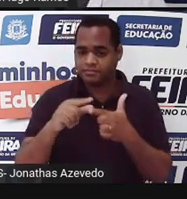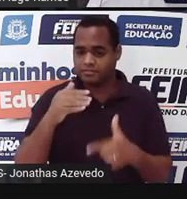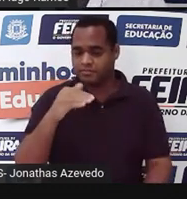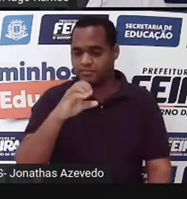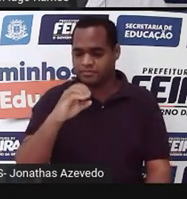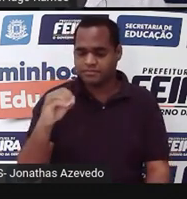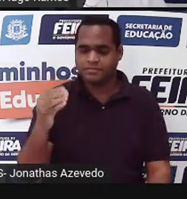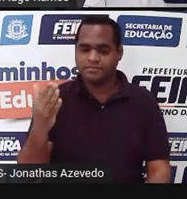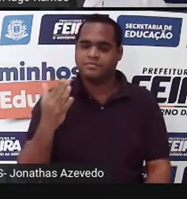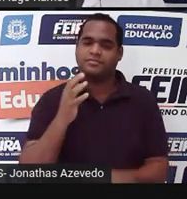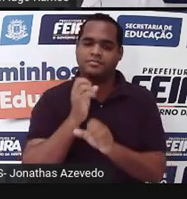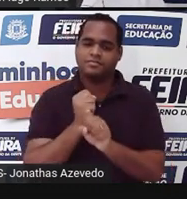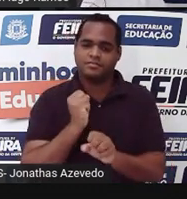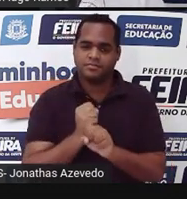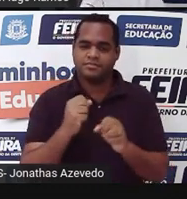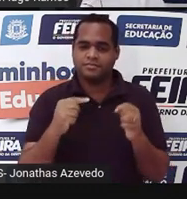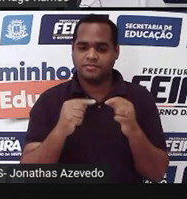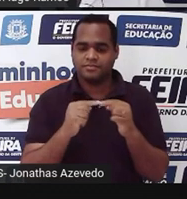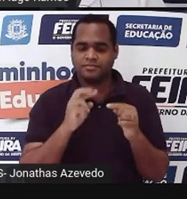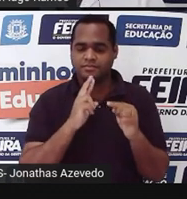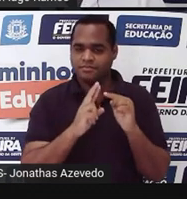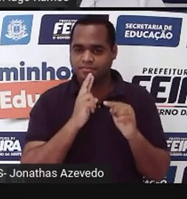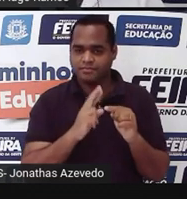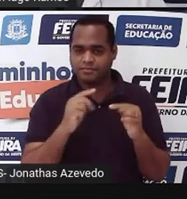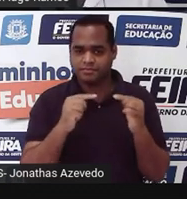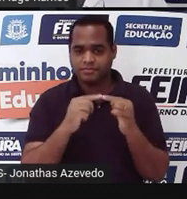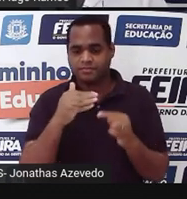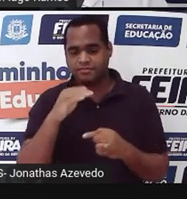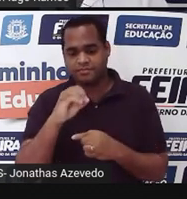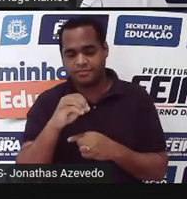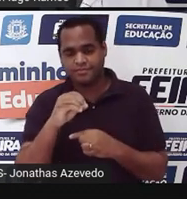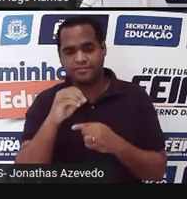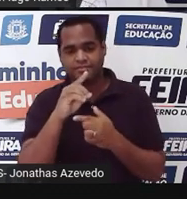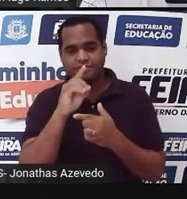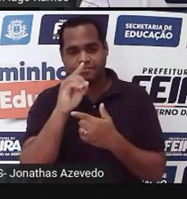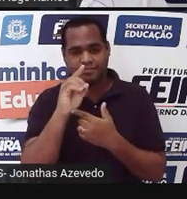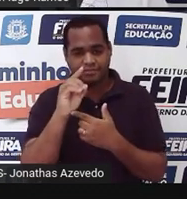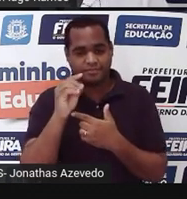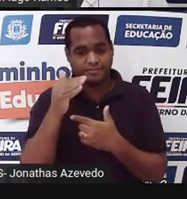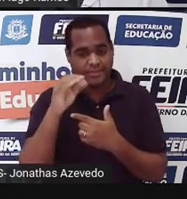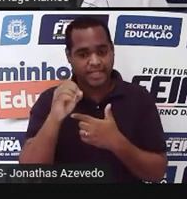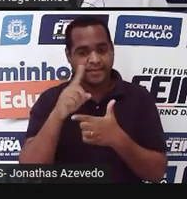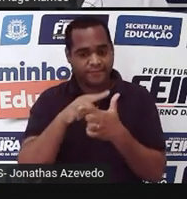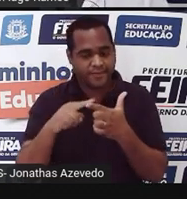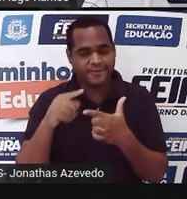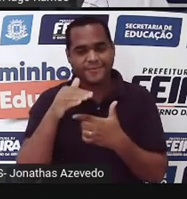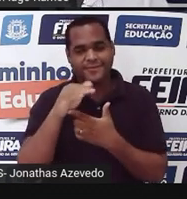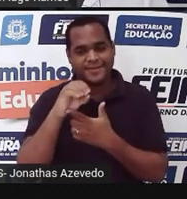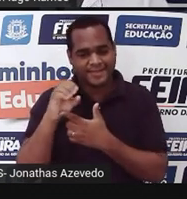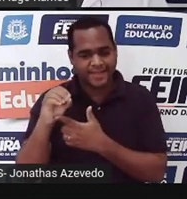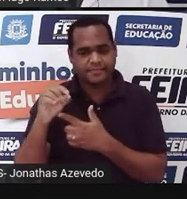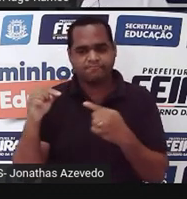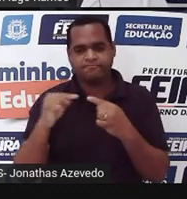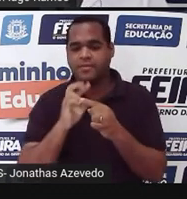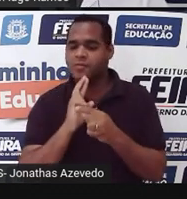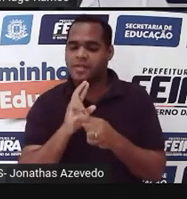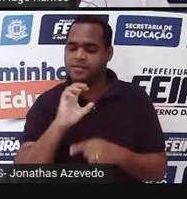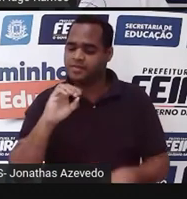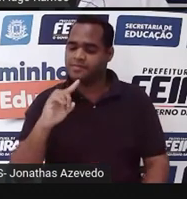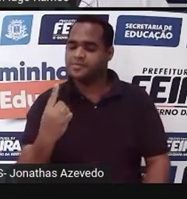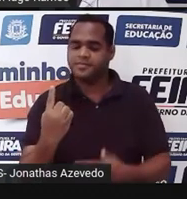Então, na calculadora a gente vai e digita 10 dividido por cem e aparece como resultado 0,1.